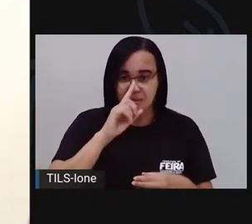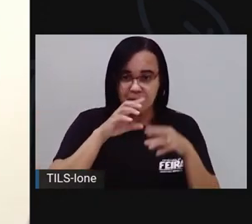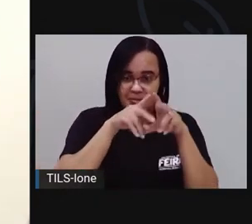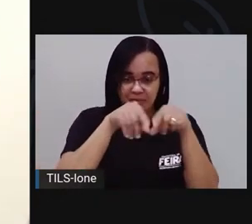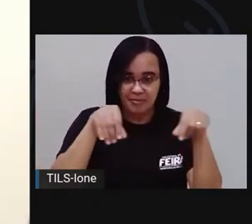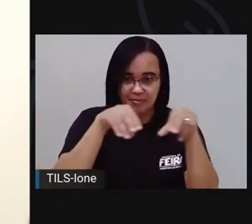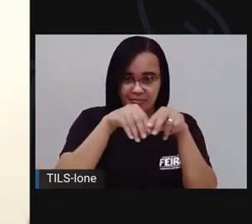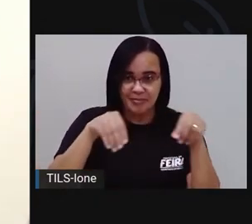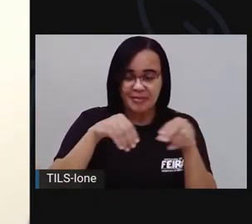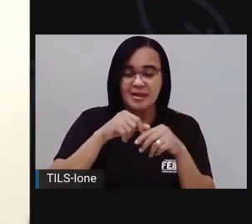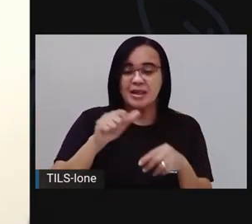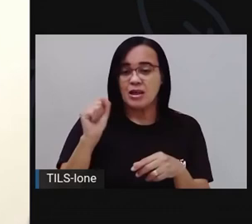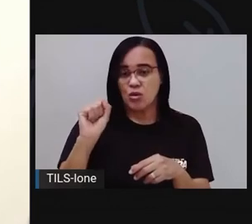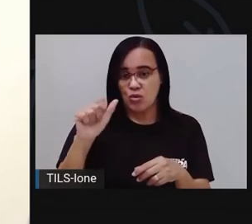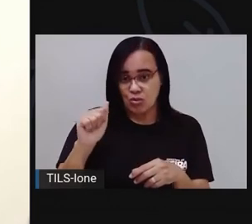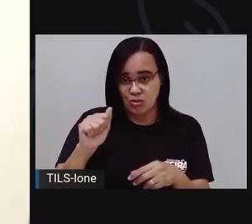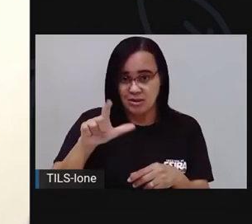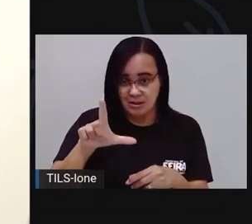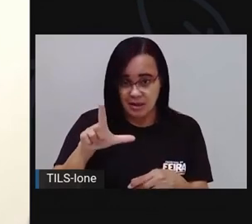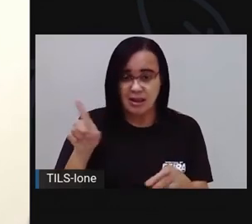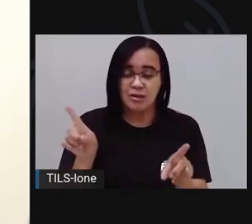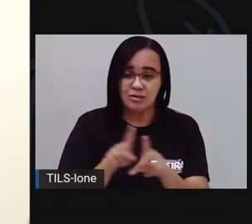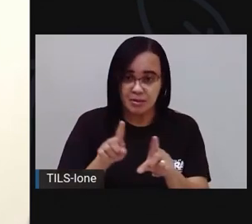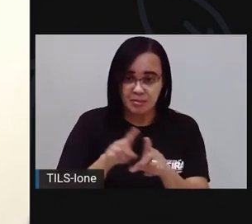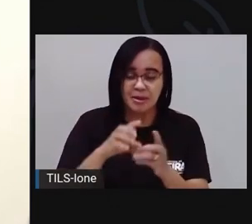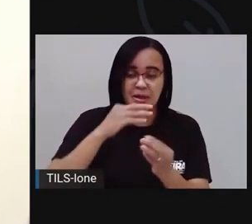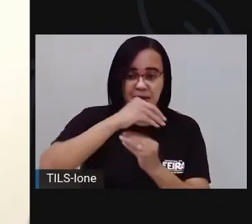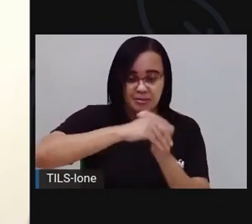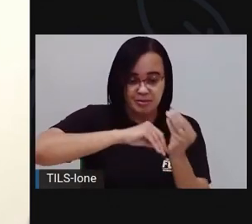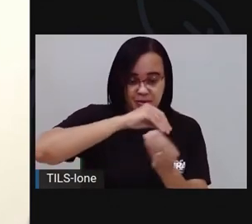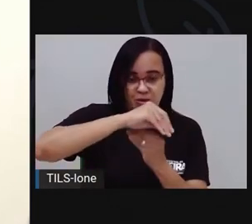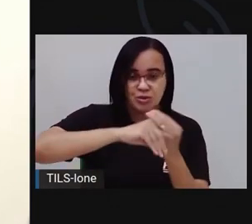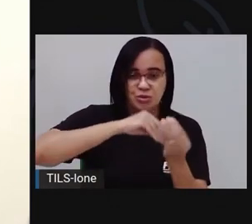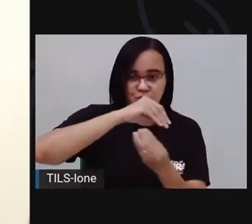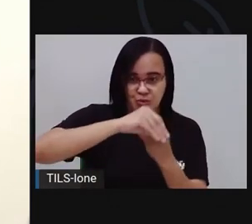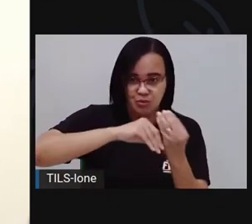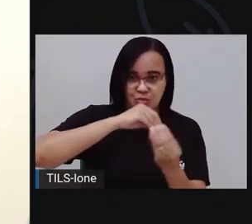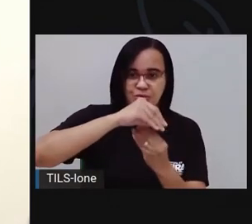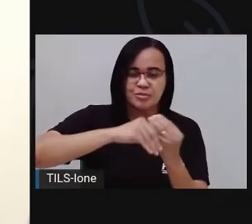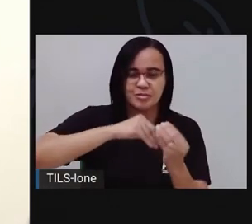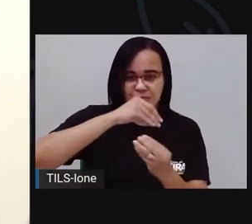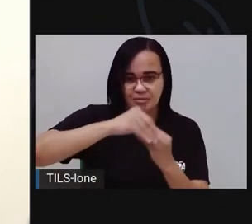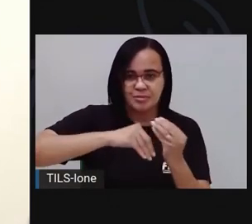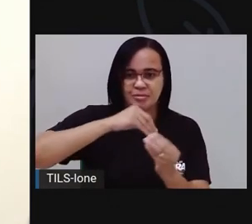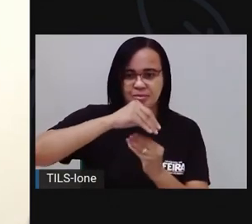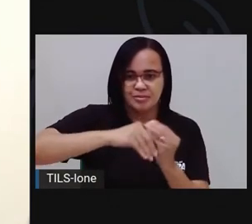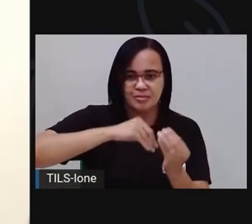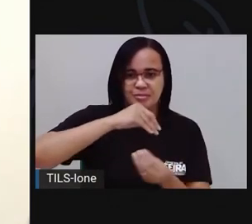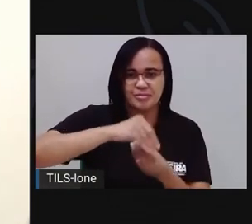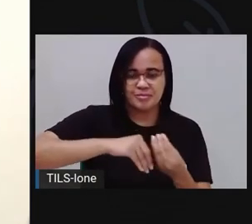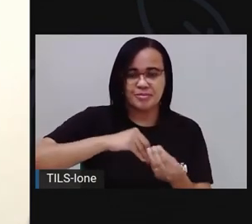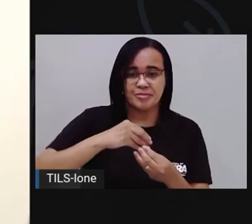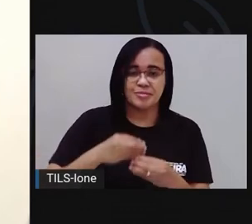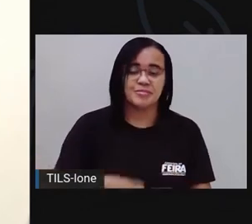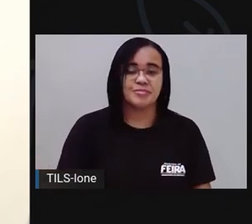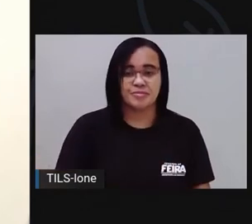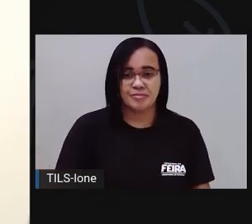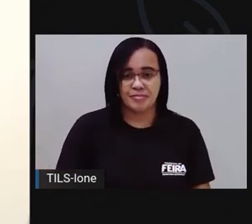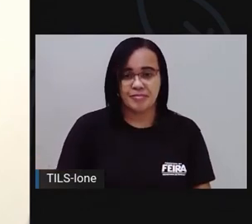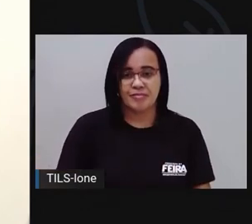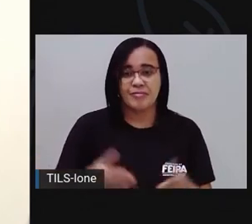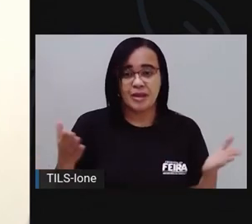né? Ficar... A massa toda fica bem salgadinha. Pronto. Agora a gente vai colocar